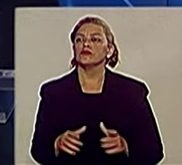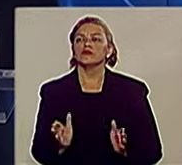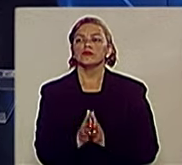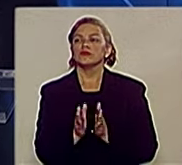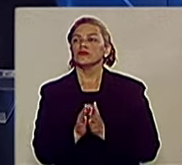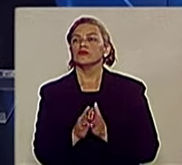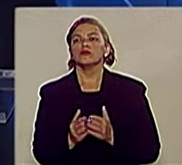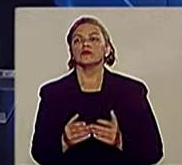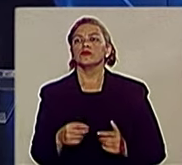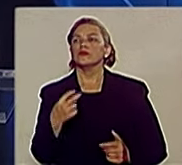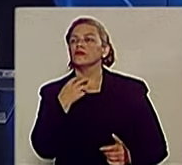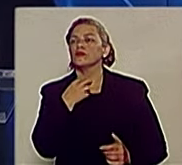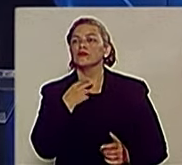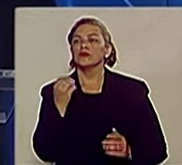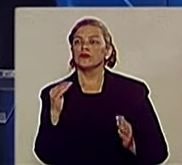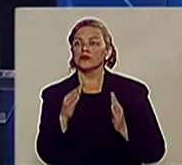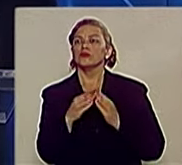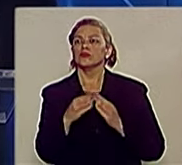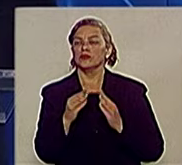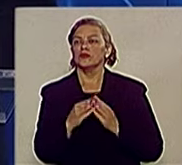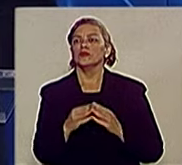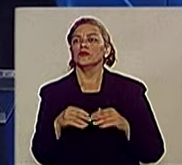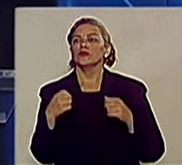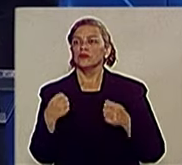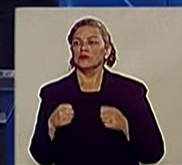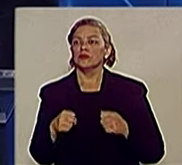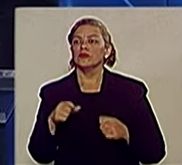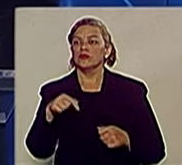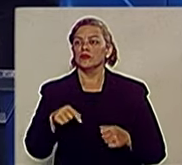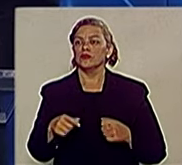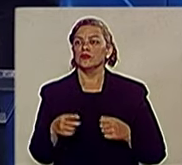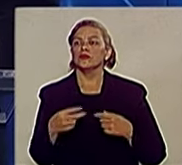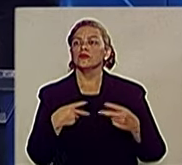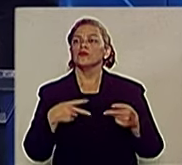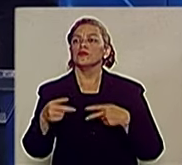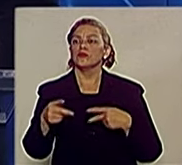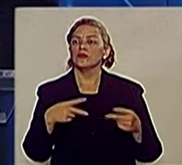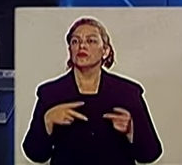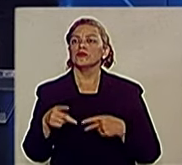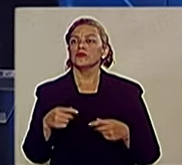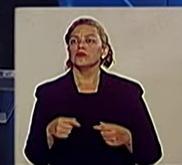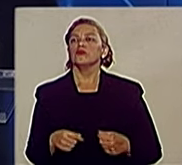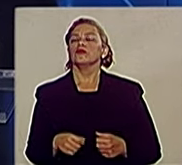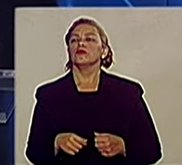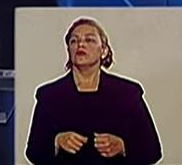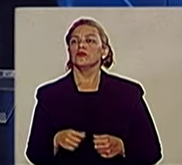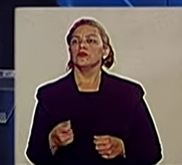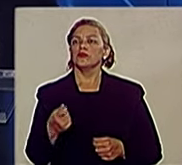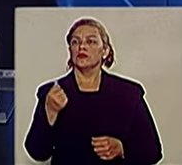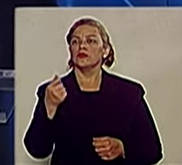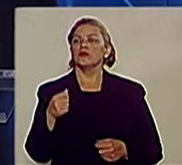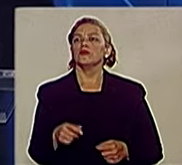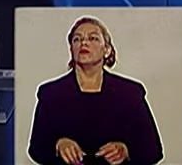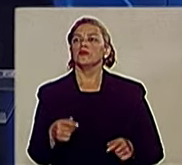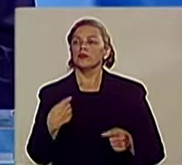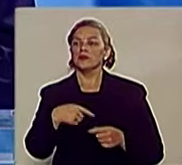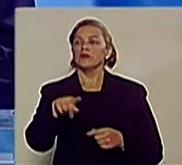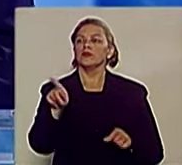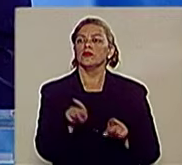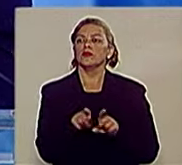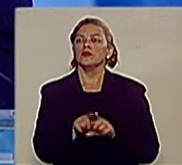É ver a mobilidade, porque o que falta aqui é um transporte decente, necessário, barato, para que a população também possa frequentar o centro.